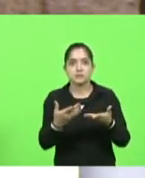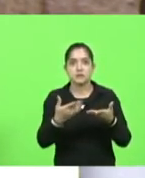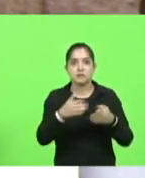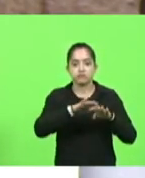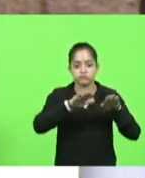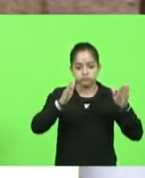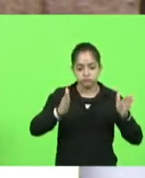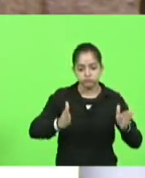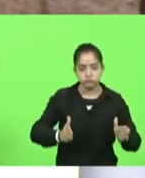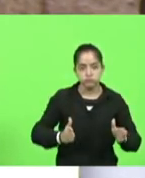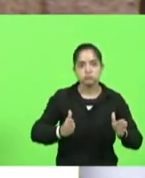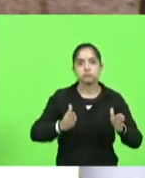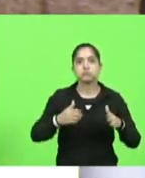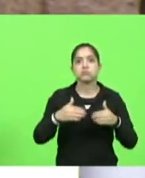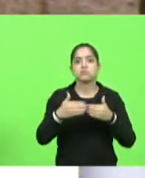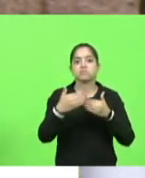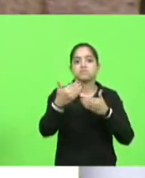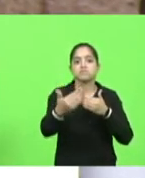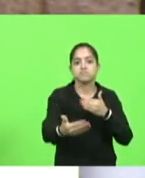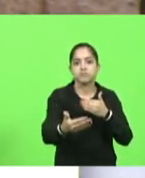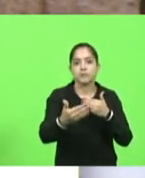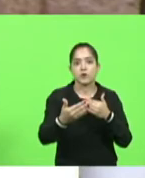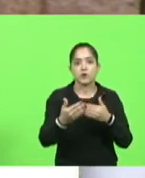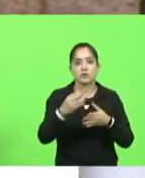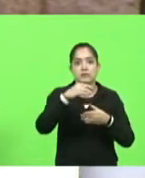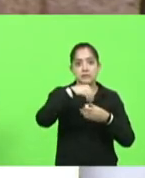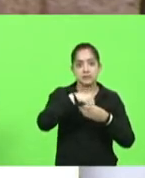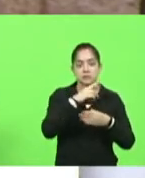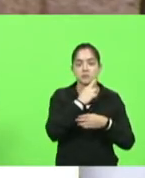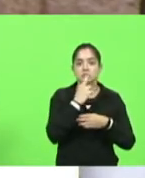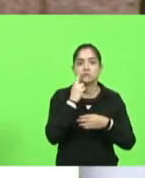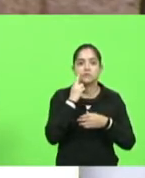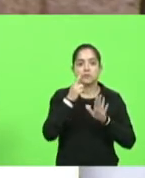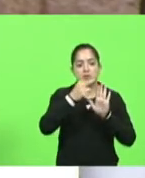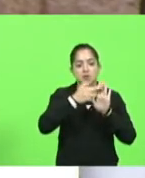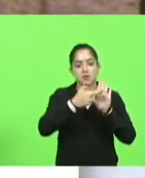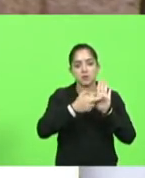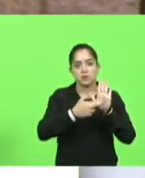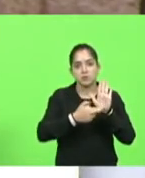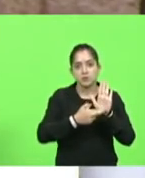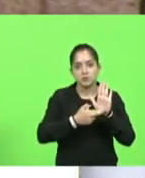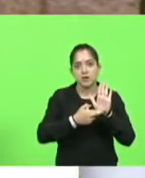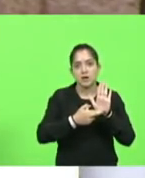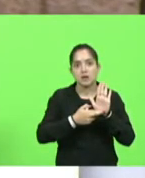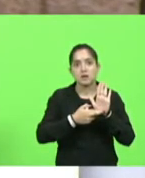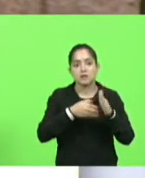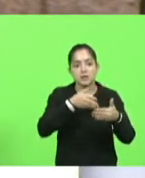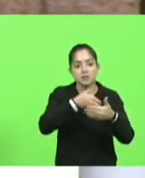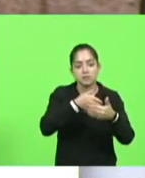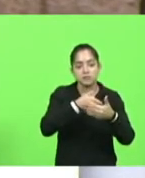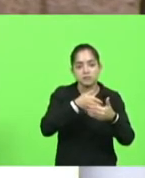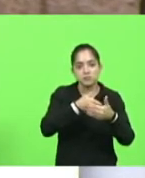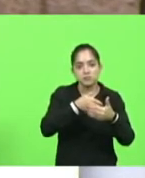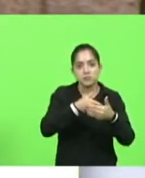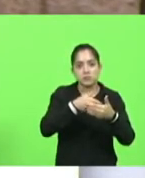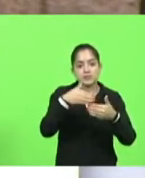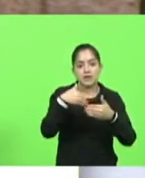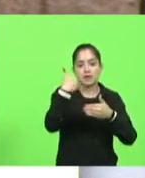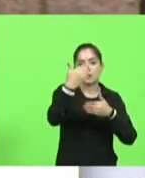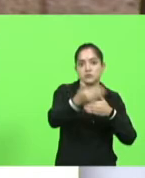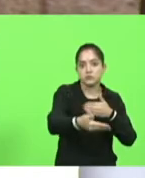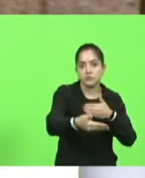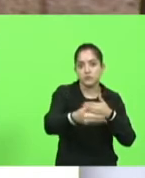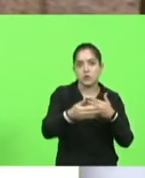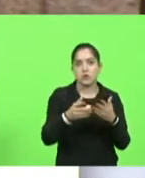parte externa. gente, qual o sentido disso? Você regulamentar limitar a ocupação da área externa como se